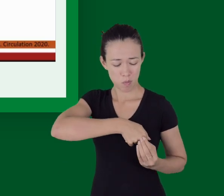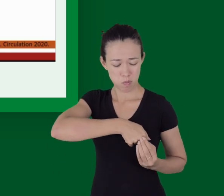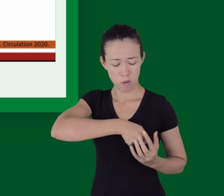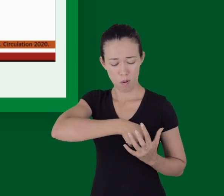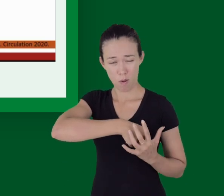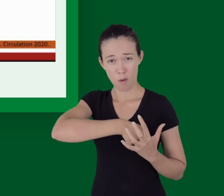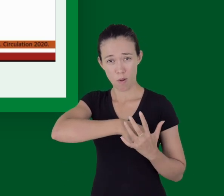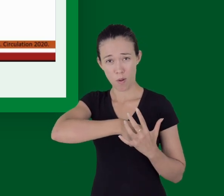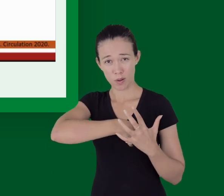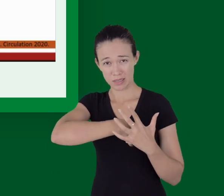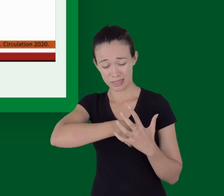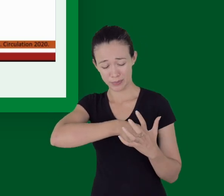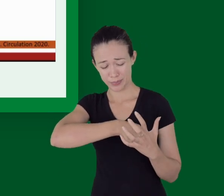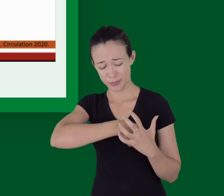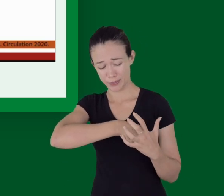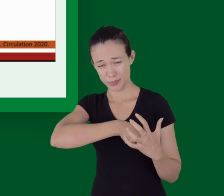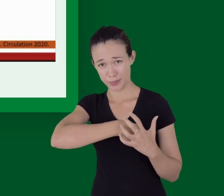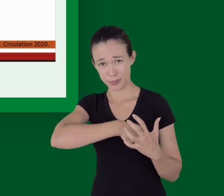cardíaca.